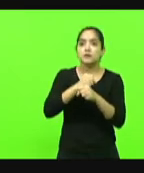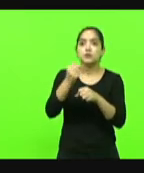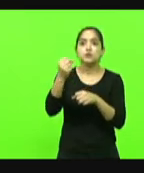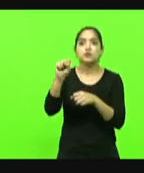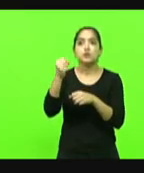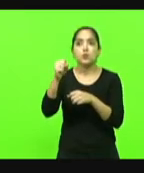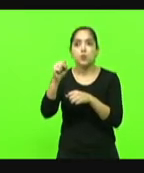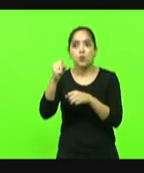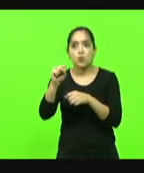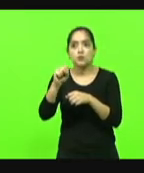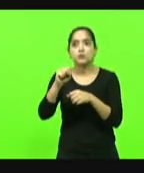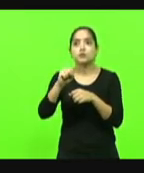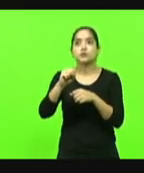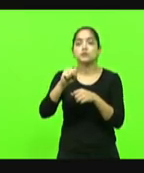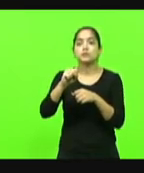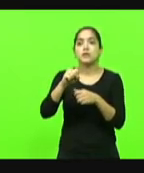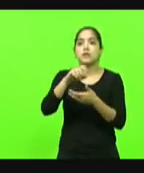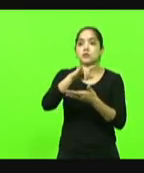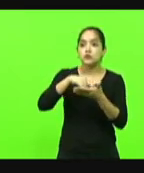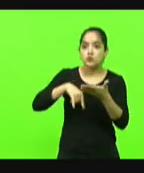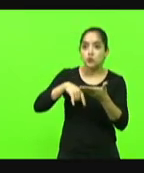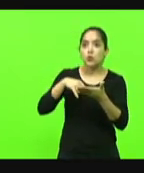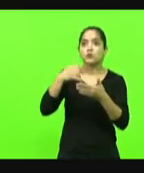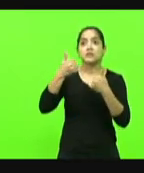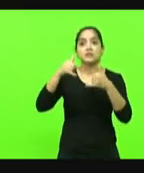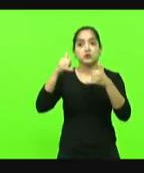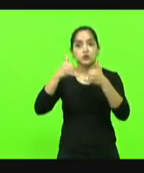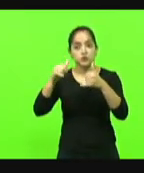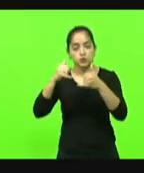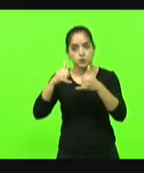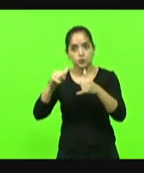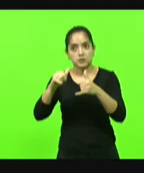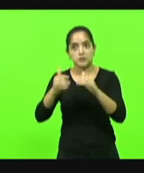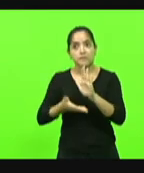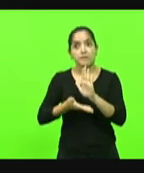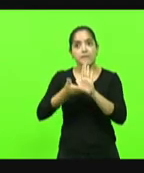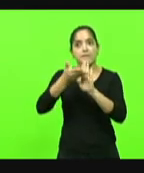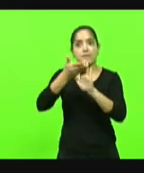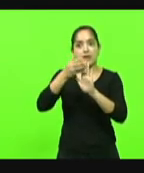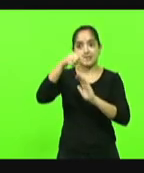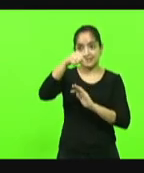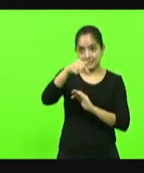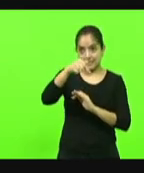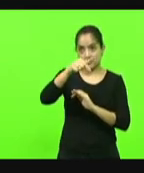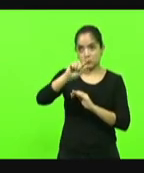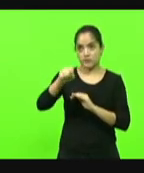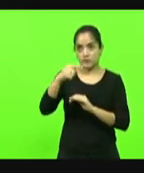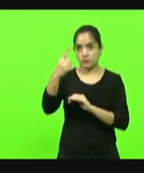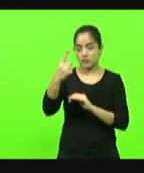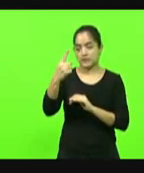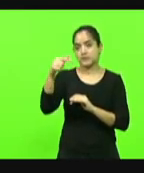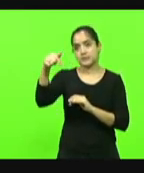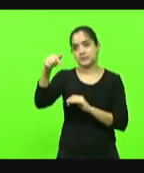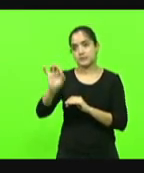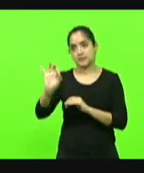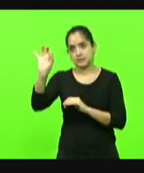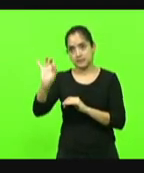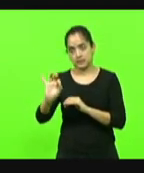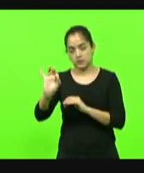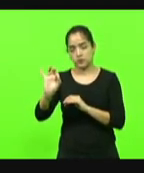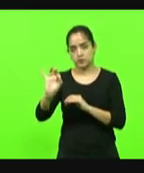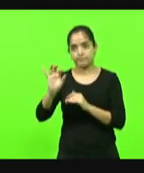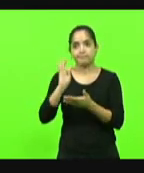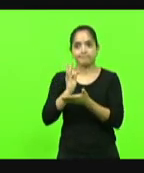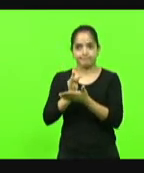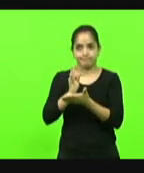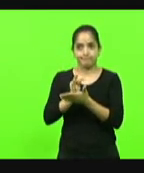contas de luz só em 2017 deve haver uma alta de 7,17% na tarifa e isso vai